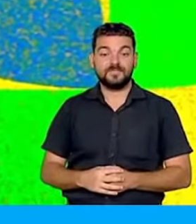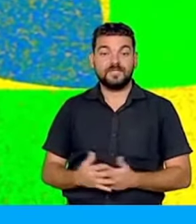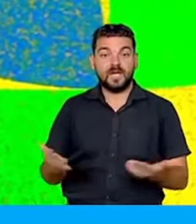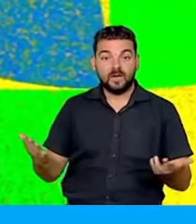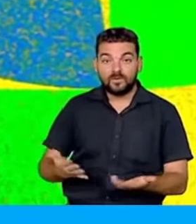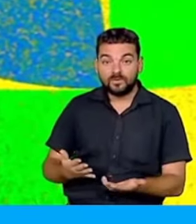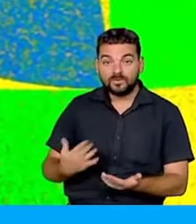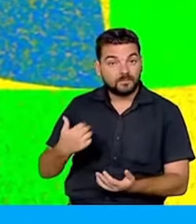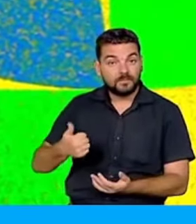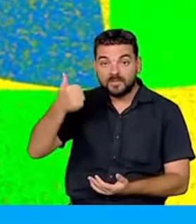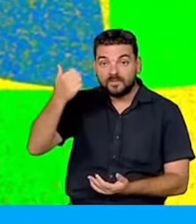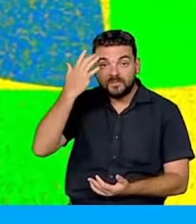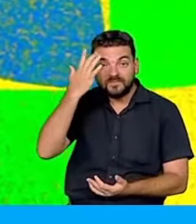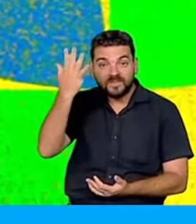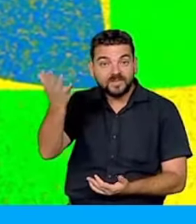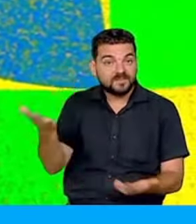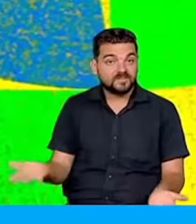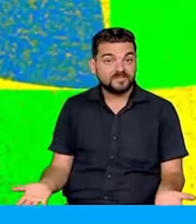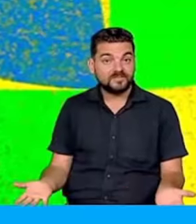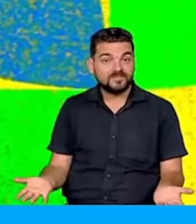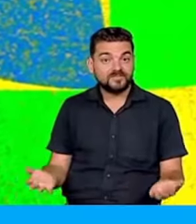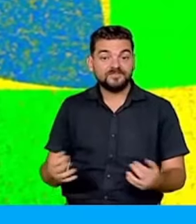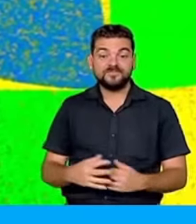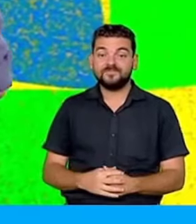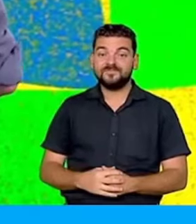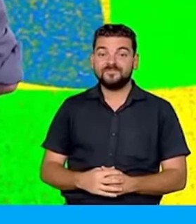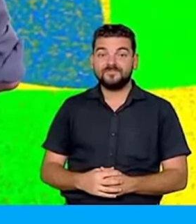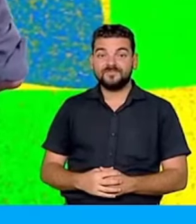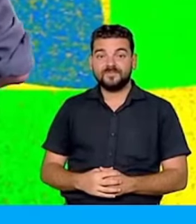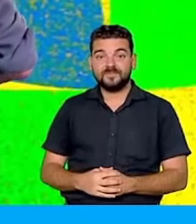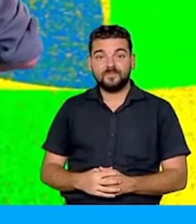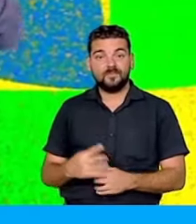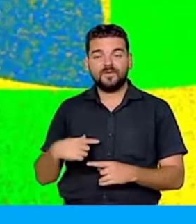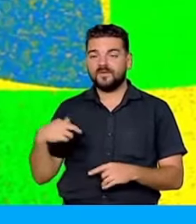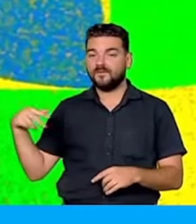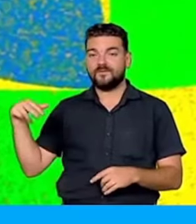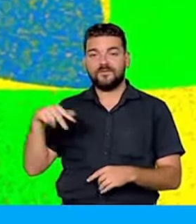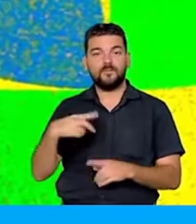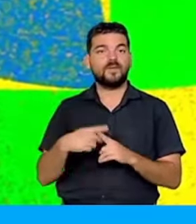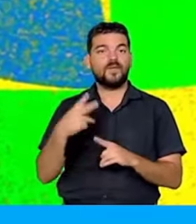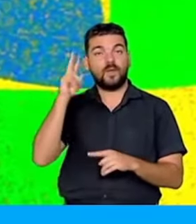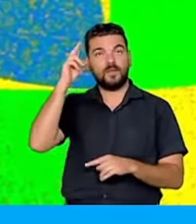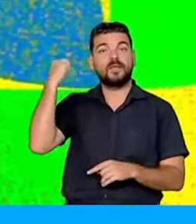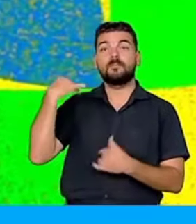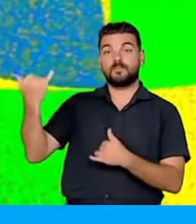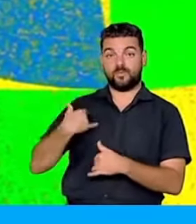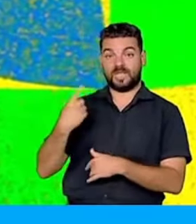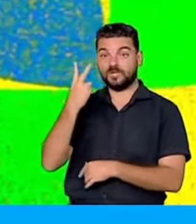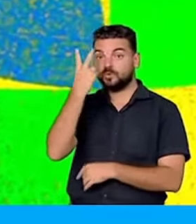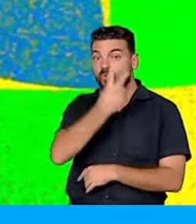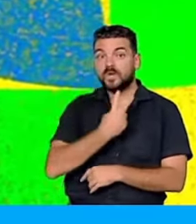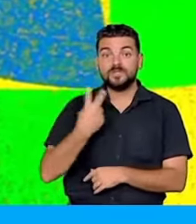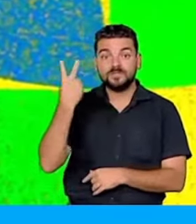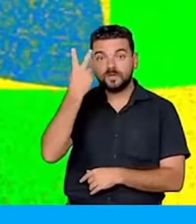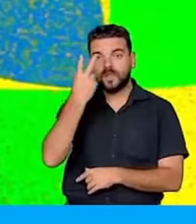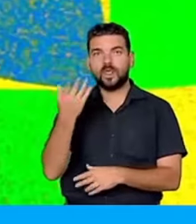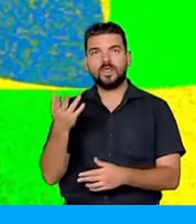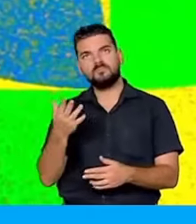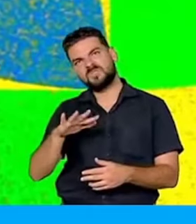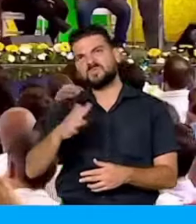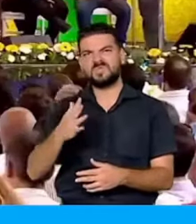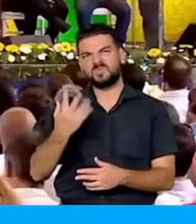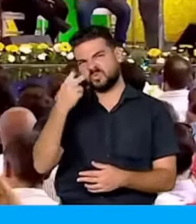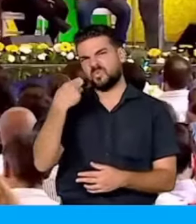vida dela, presidente, vai deixar de ser uma viagem de duas horas, duas horas e